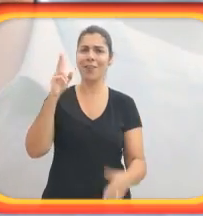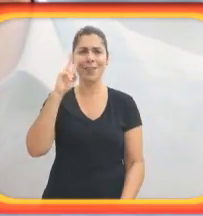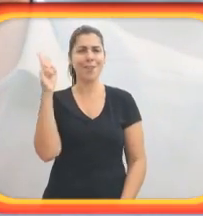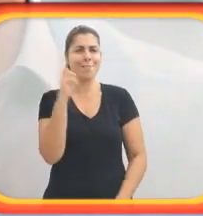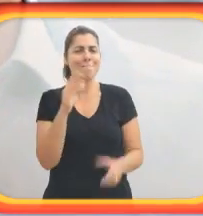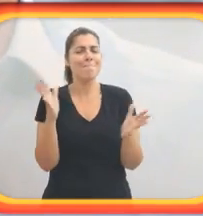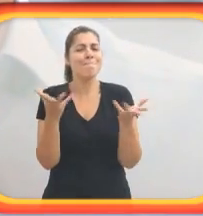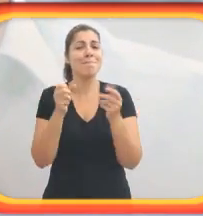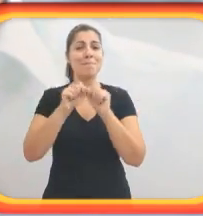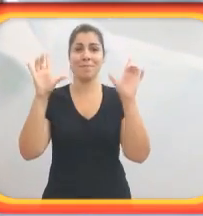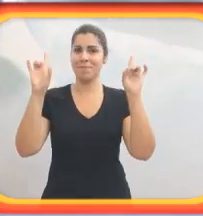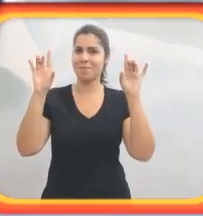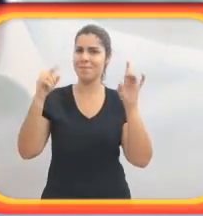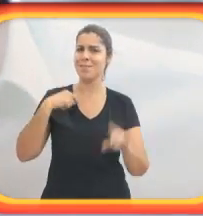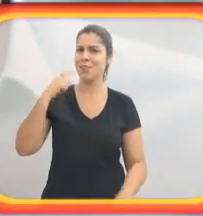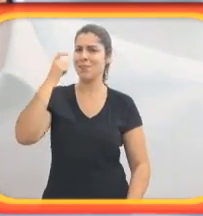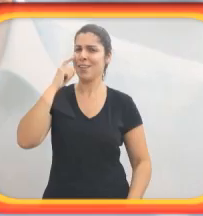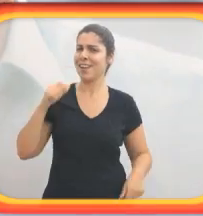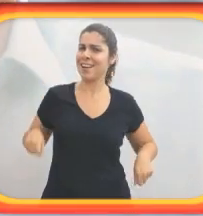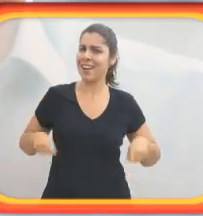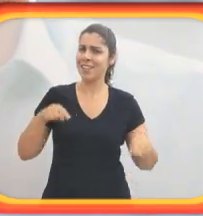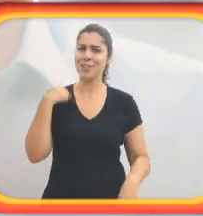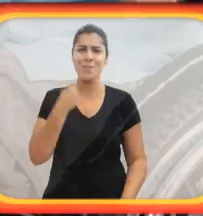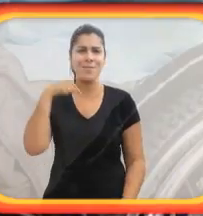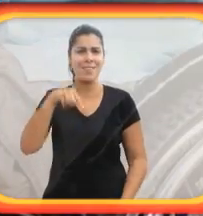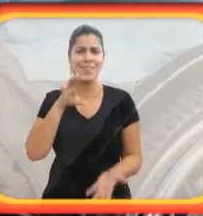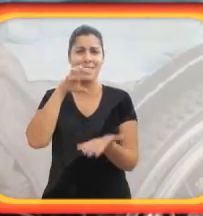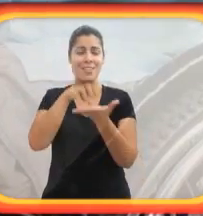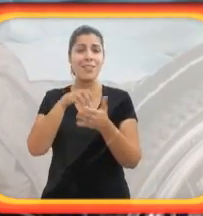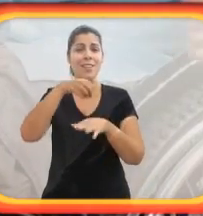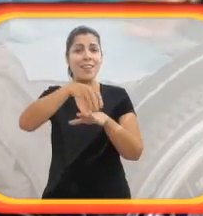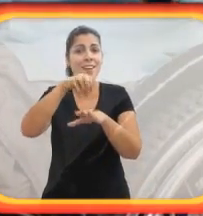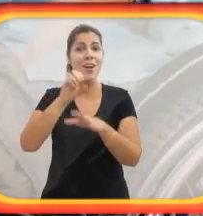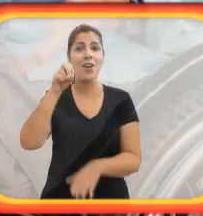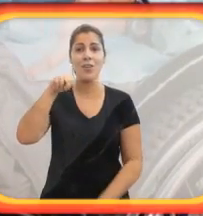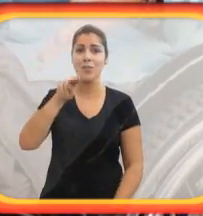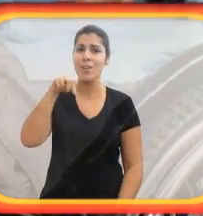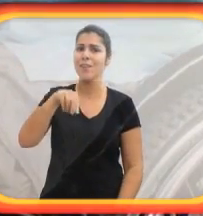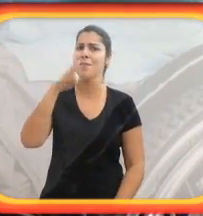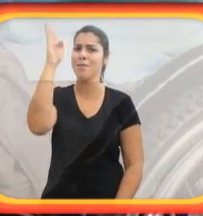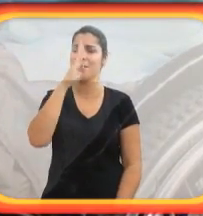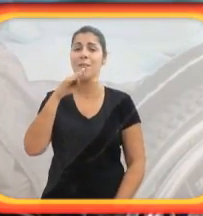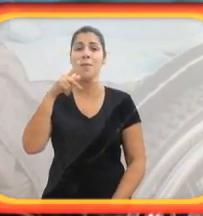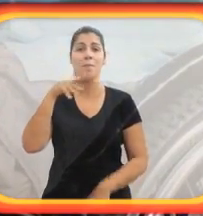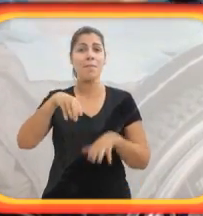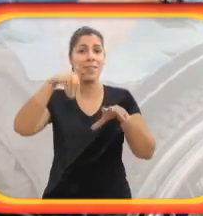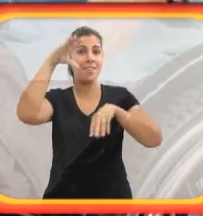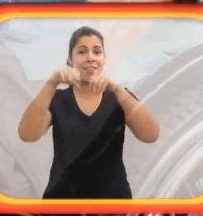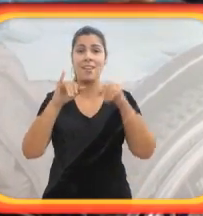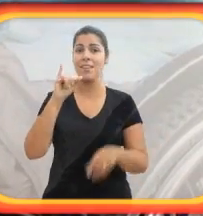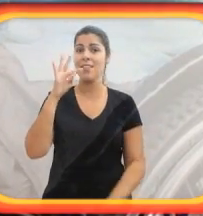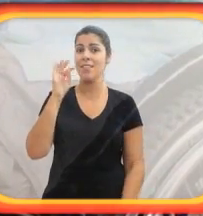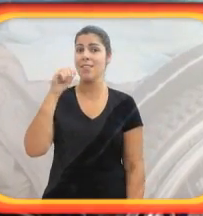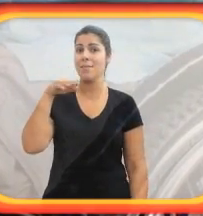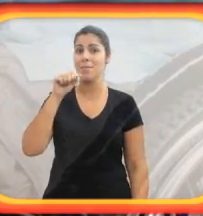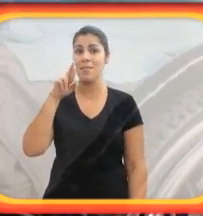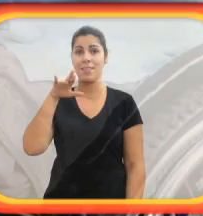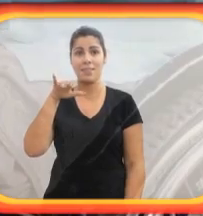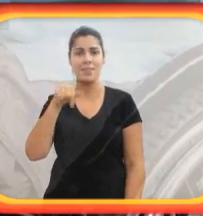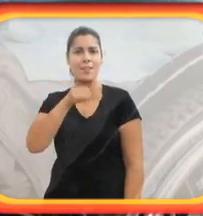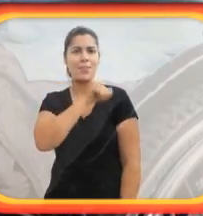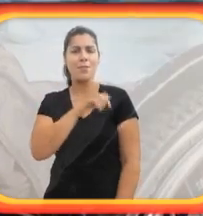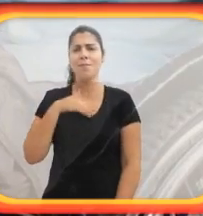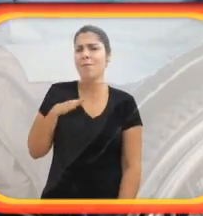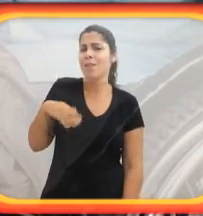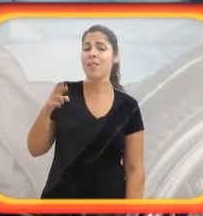que está prestigiando o programa especial, sou o Zé Luiz Bacheco Cadeirante. Estamos hoje no Centro de Informação da ONU para o Brasil, no Palácio do